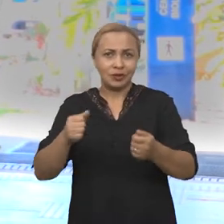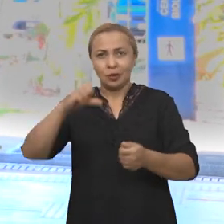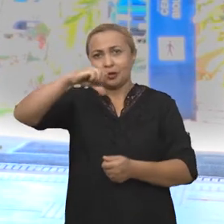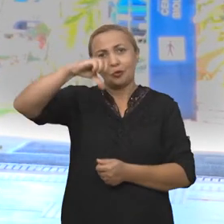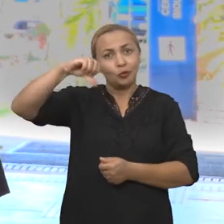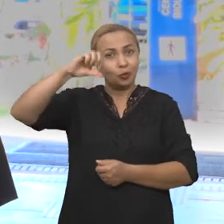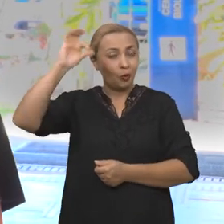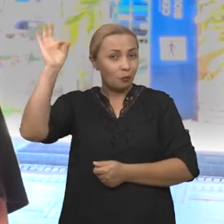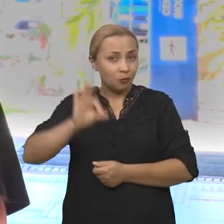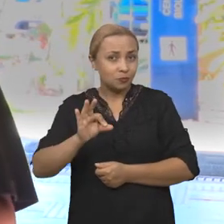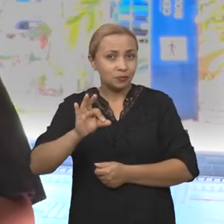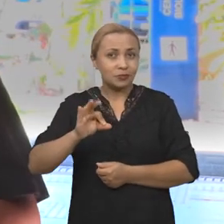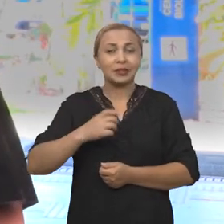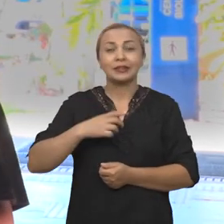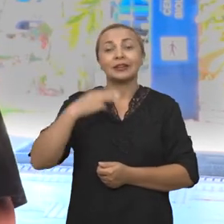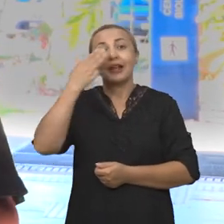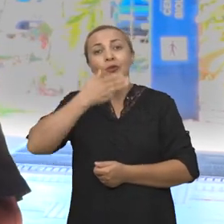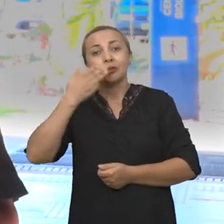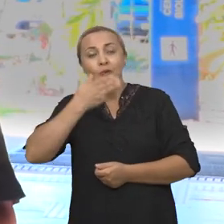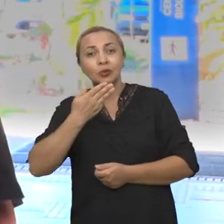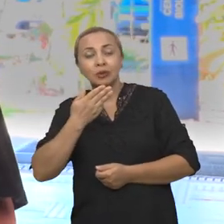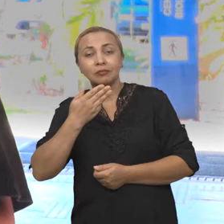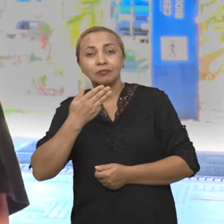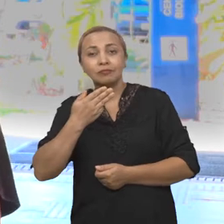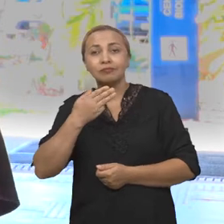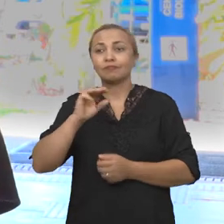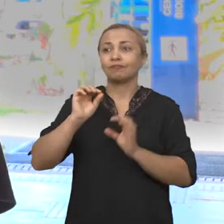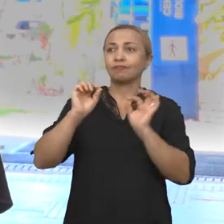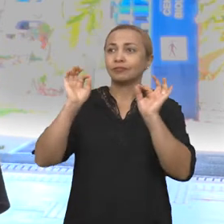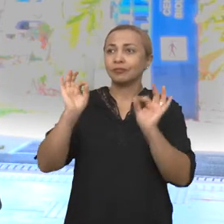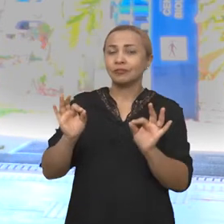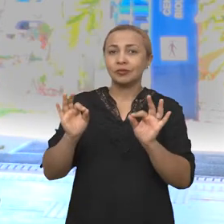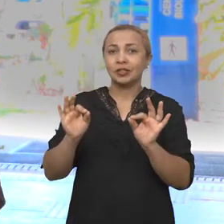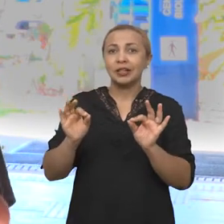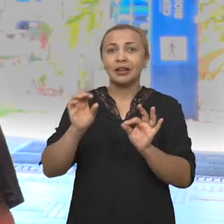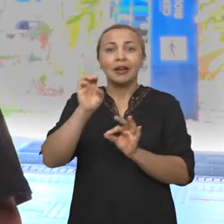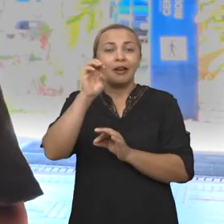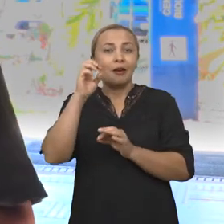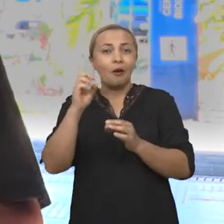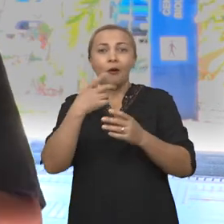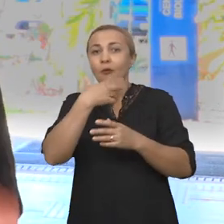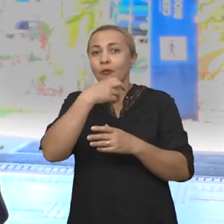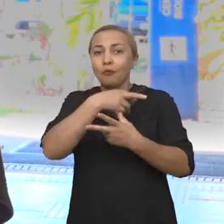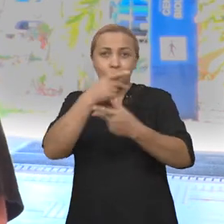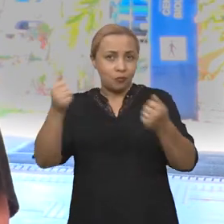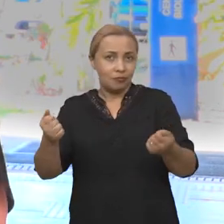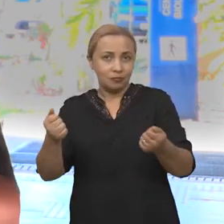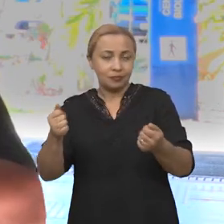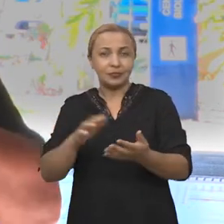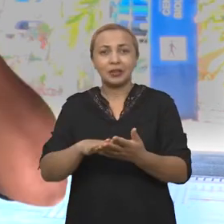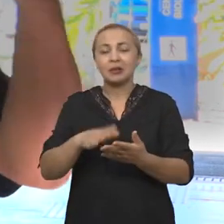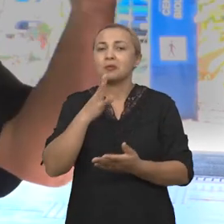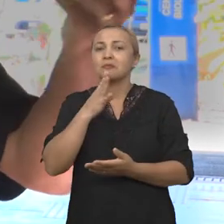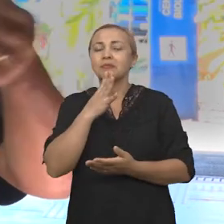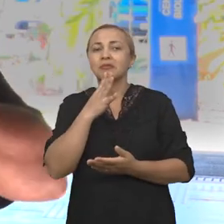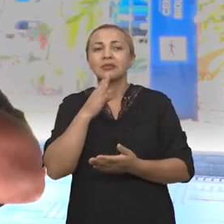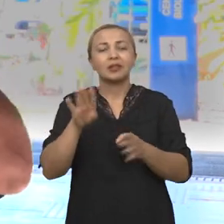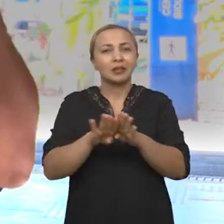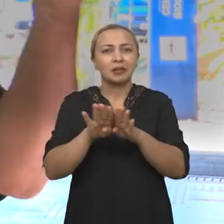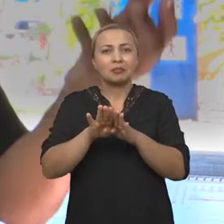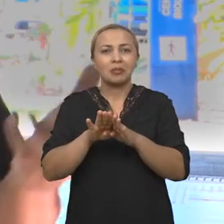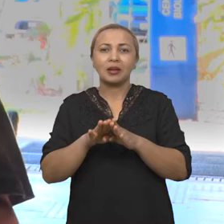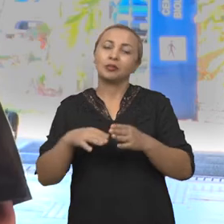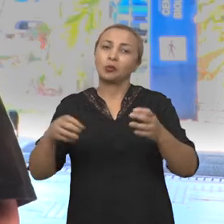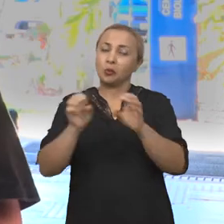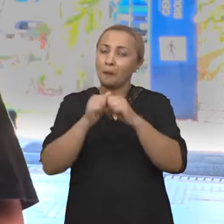99% delas são Saccharomyces cerevisia, ou seja, a espécie é Saccharomyces. A mesma levedura também muito conhecida na